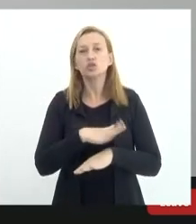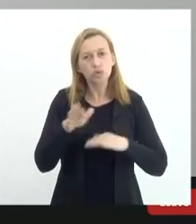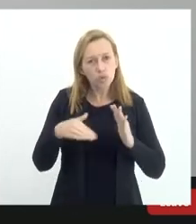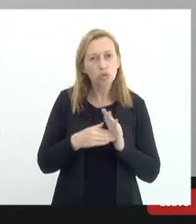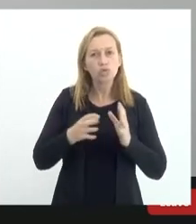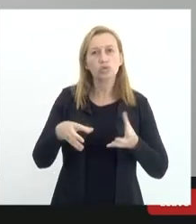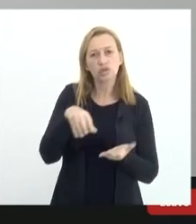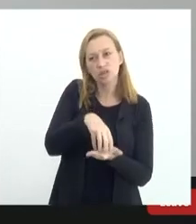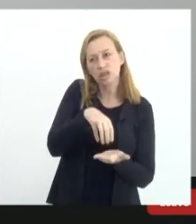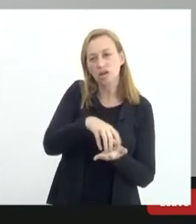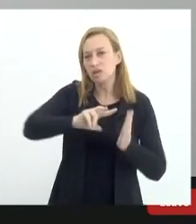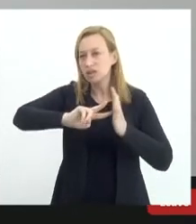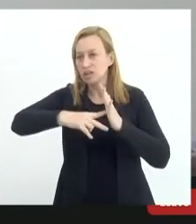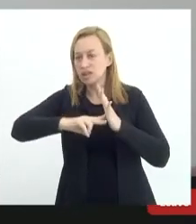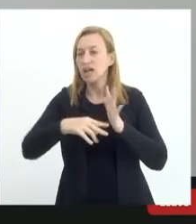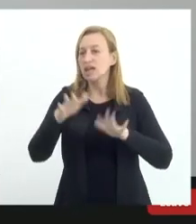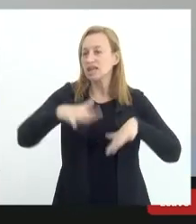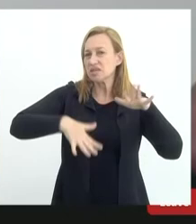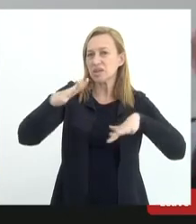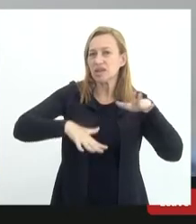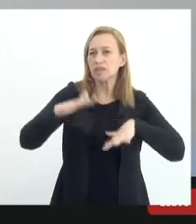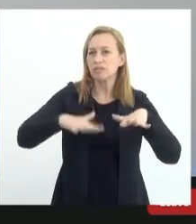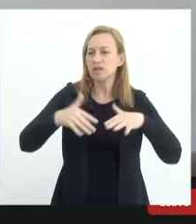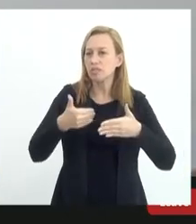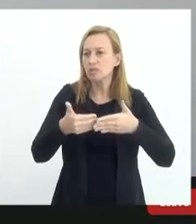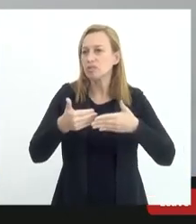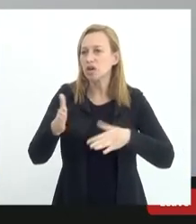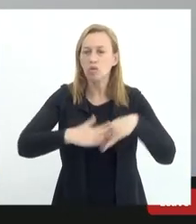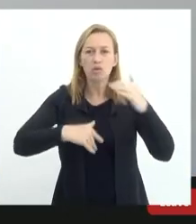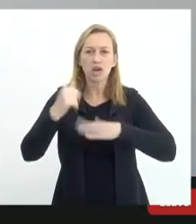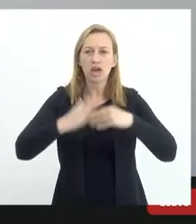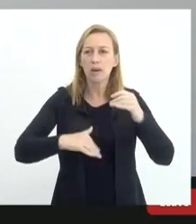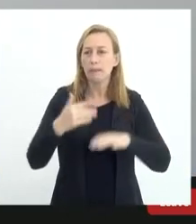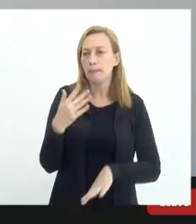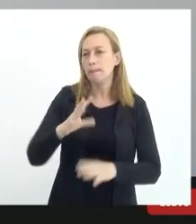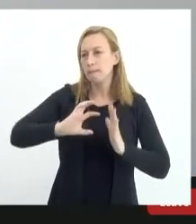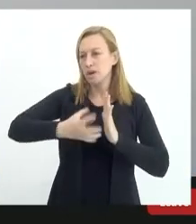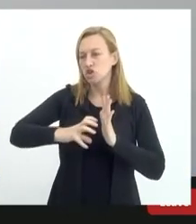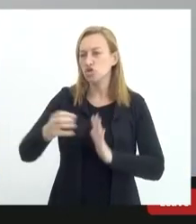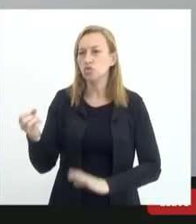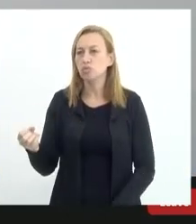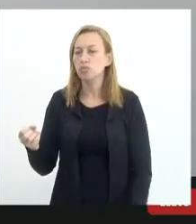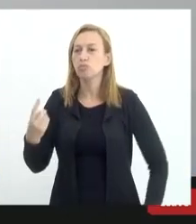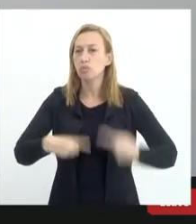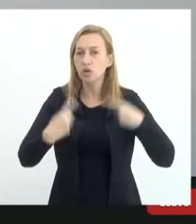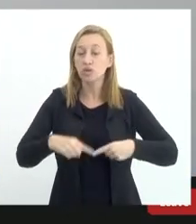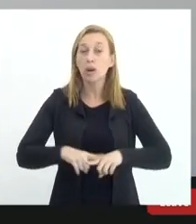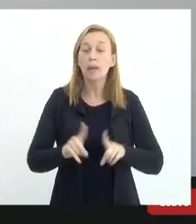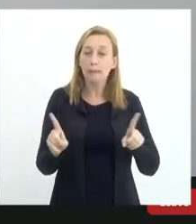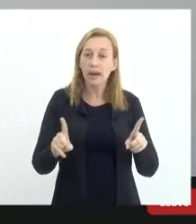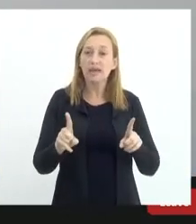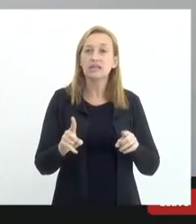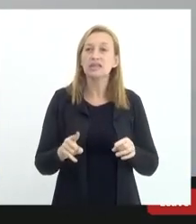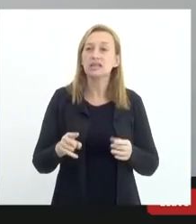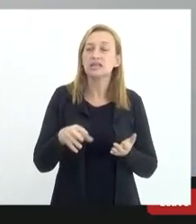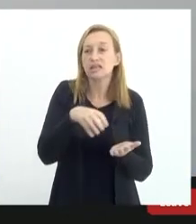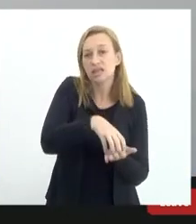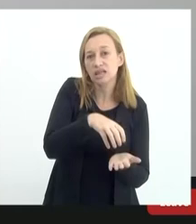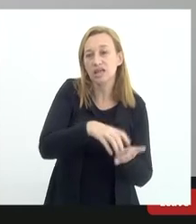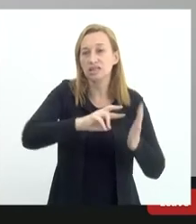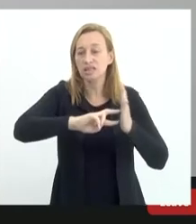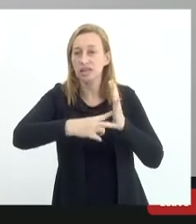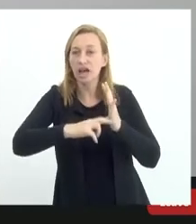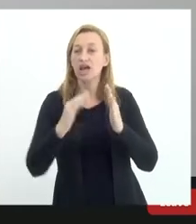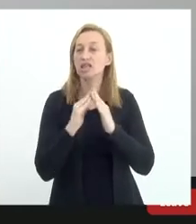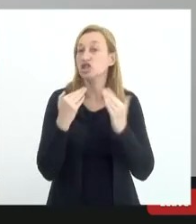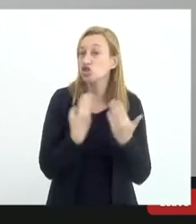sindicais independentemente da proximidade que tenham com qualquer partido político pouco importa mas centrais sindicais escolas